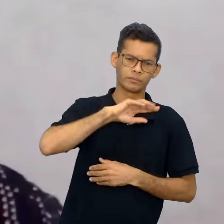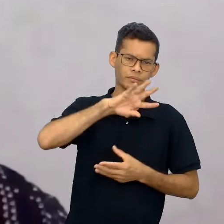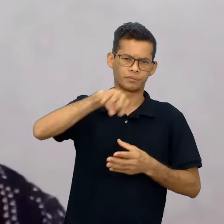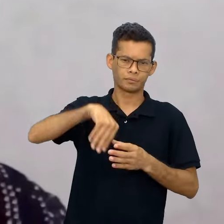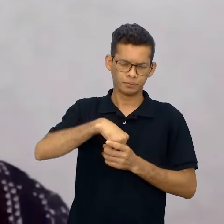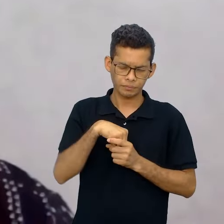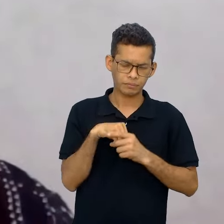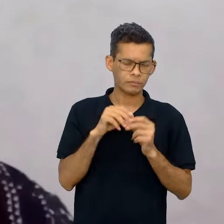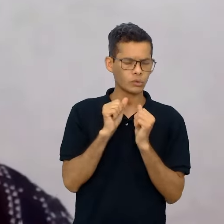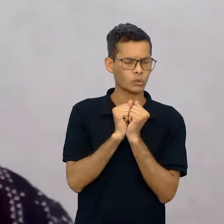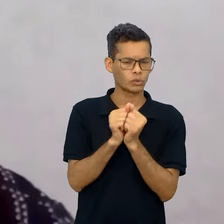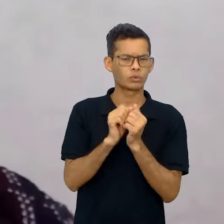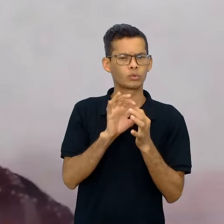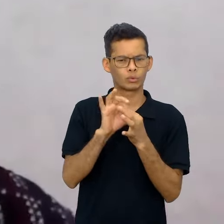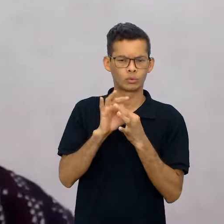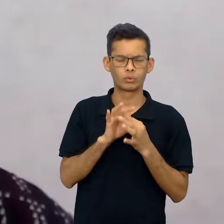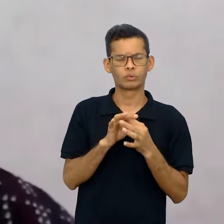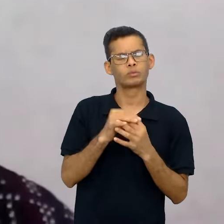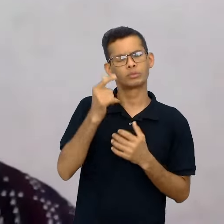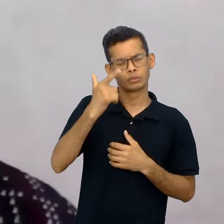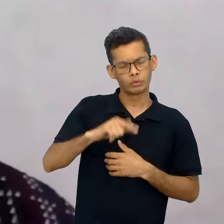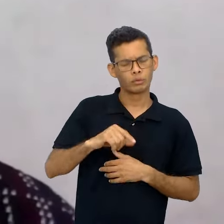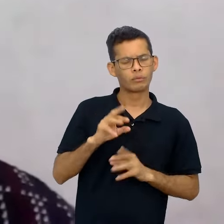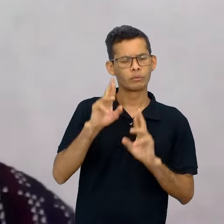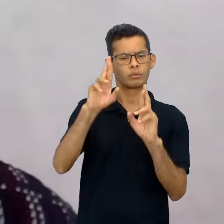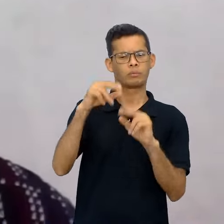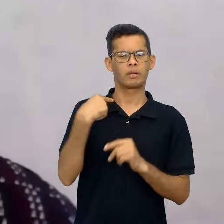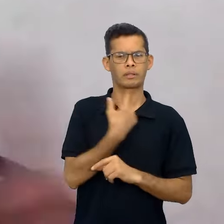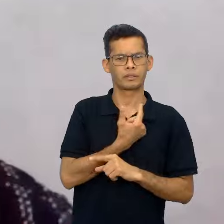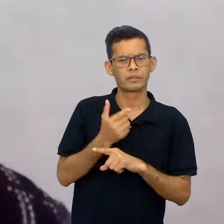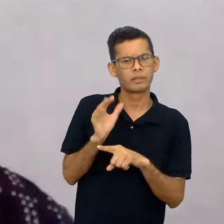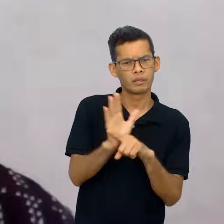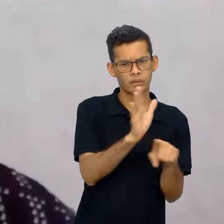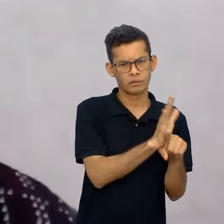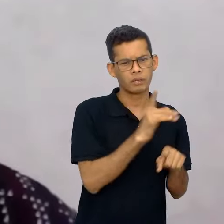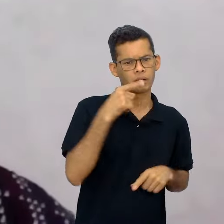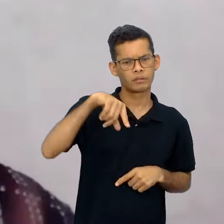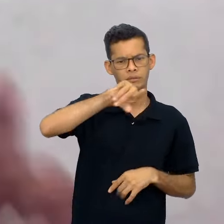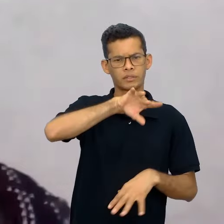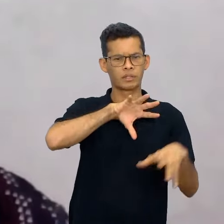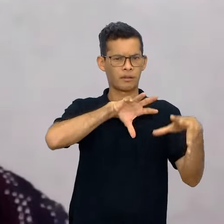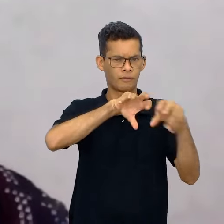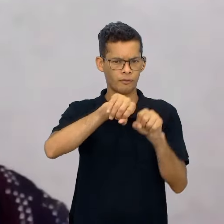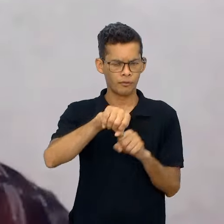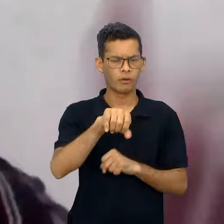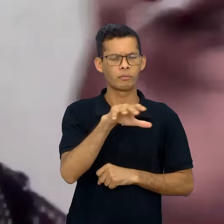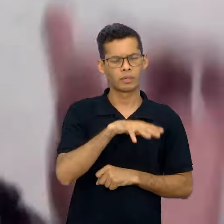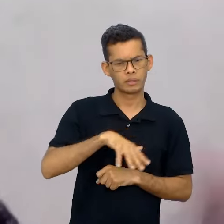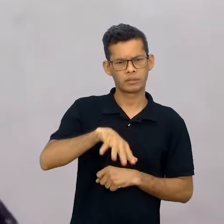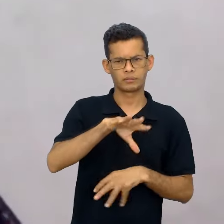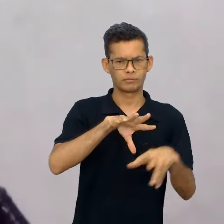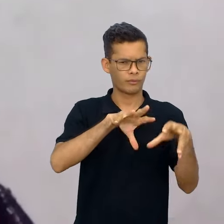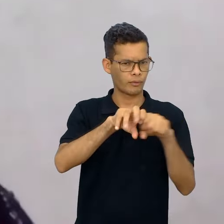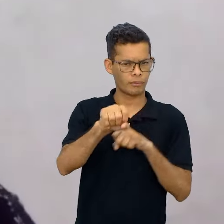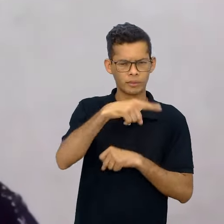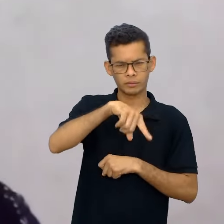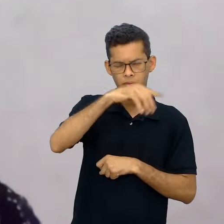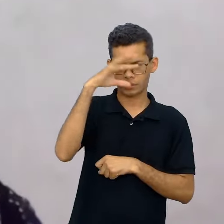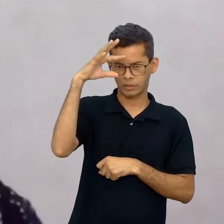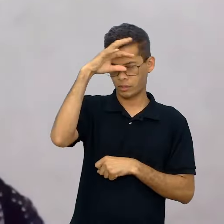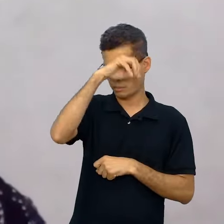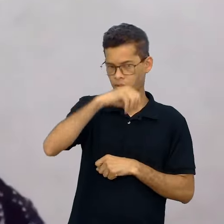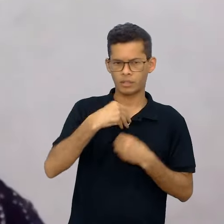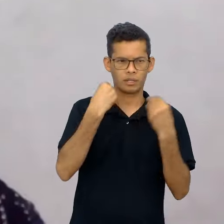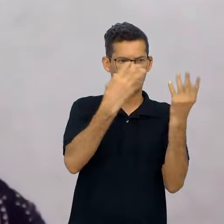conosco aqui, e, mais uma vez, esperamos ter contribuído para a formação de vocês, mas o principal, para a aprendizagem dos